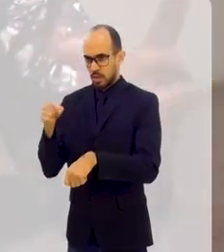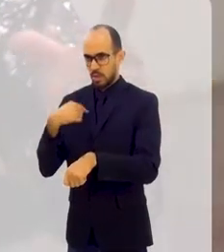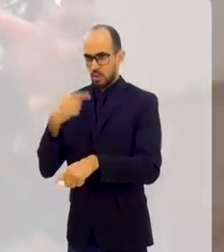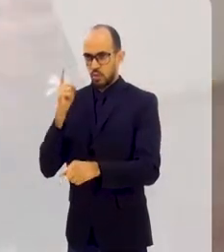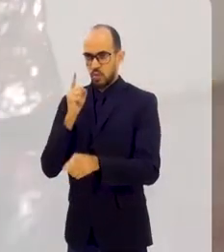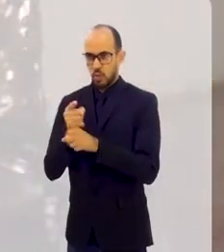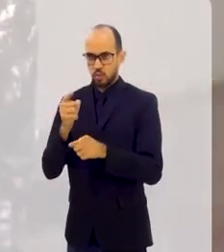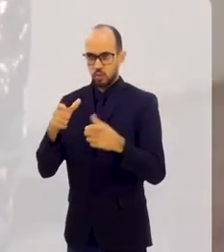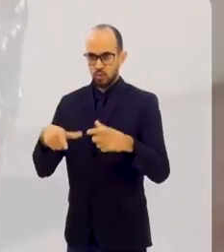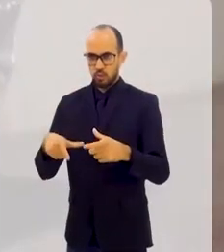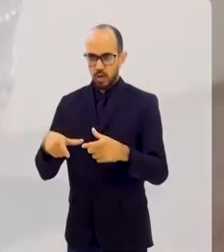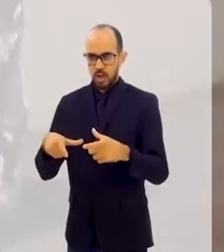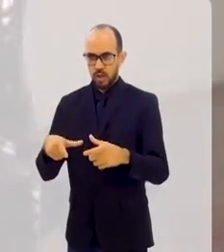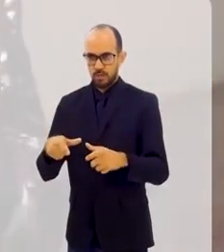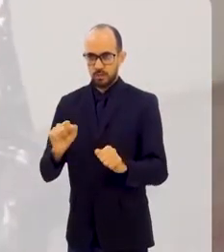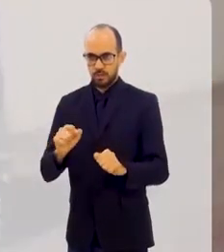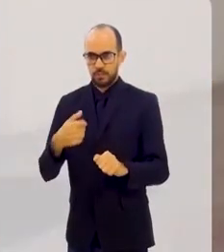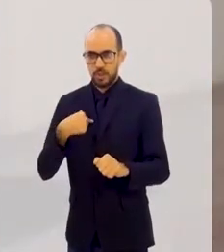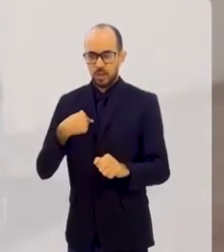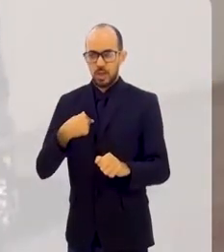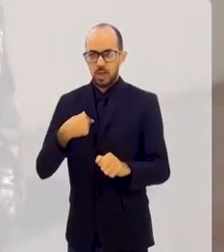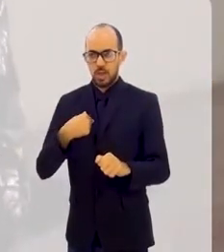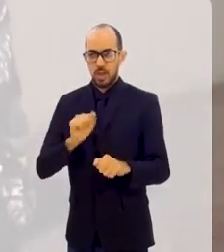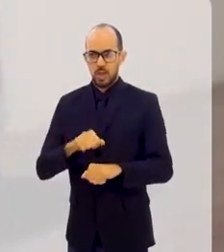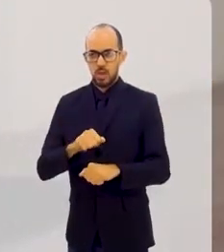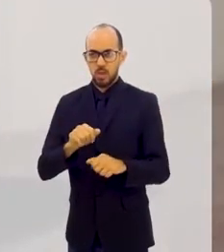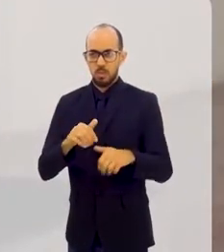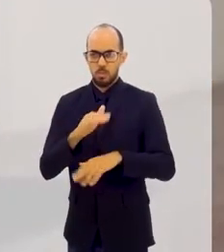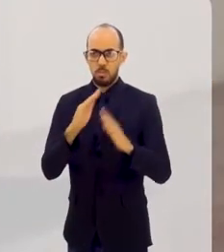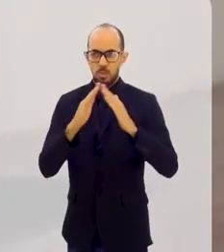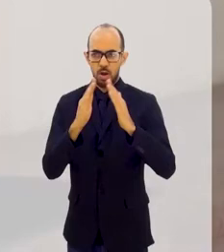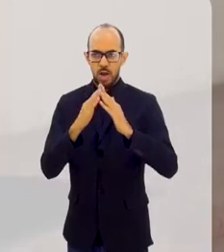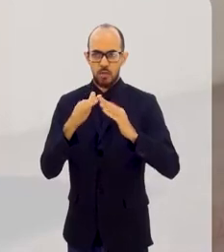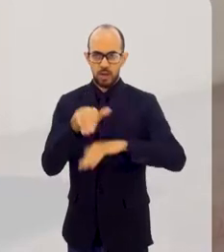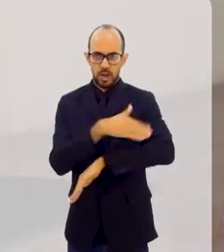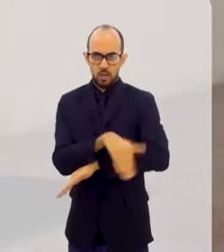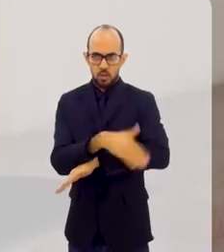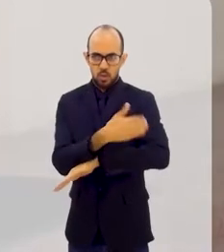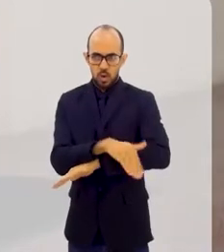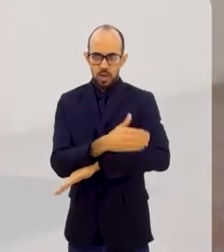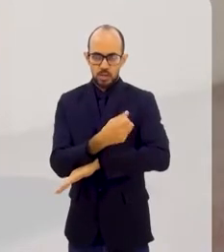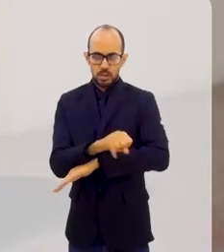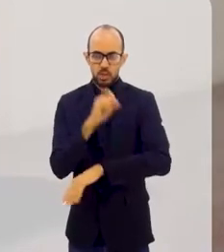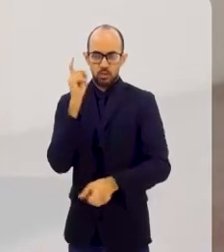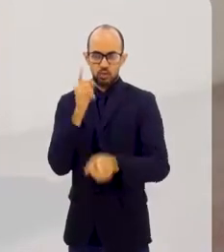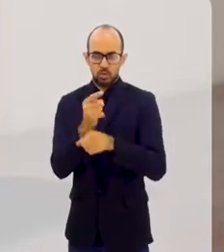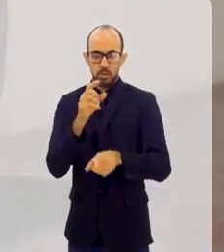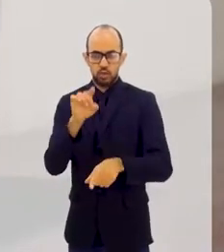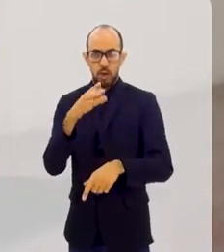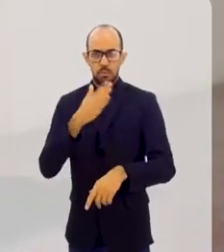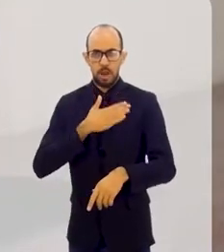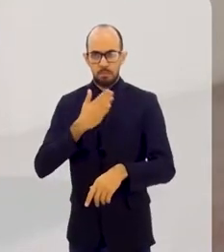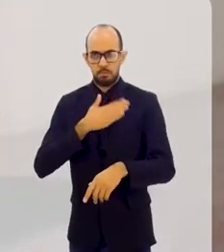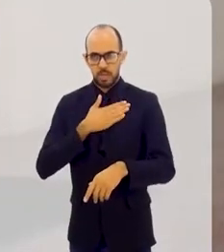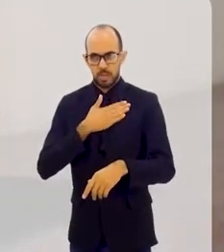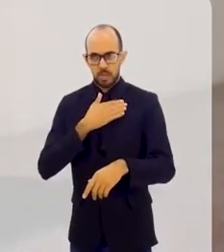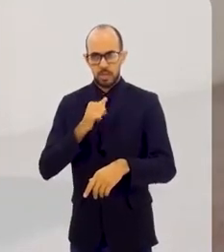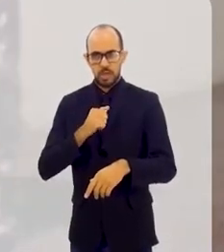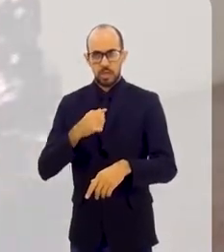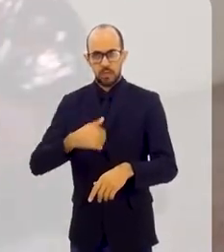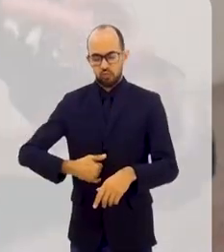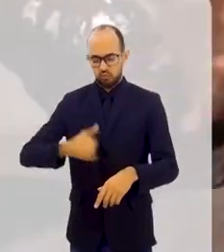chamo de cara, eu achei um lugar para alimentar. Vê? Eu era mendigo, eu descobri a comida. Se eu ficasse para mim, eu estou sendo